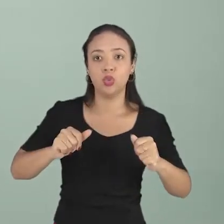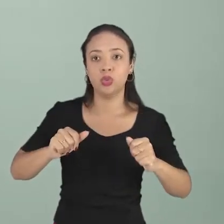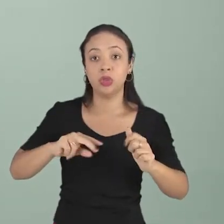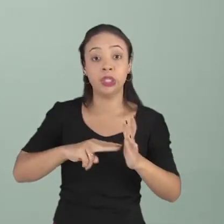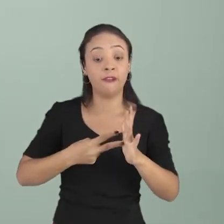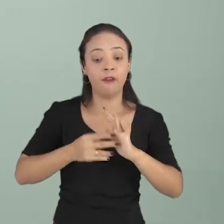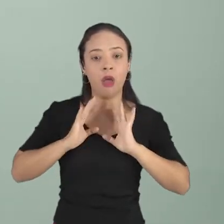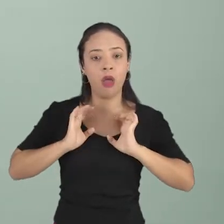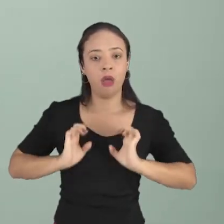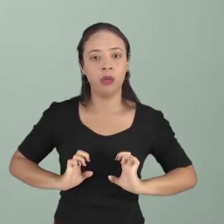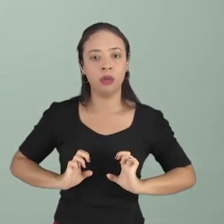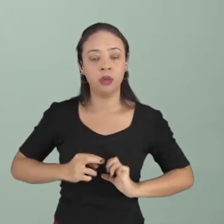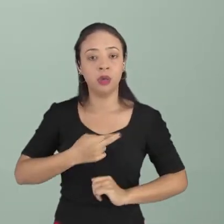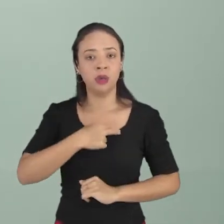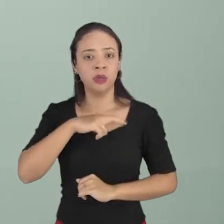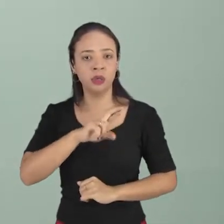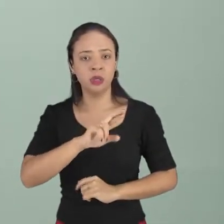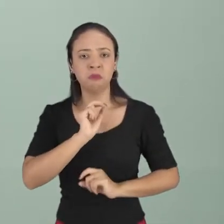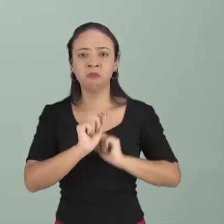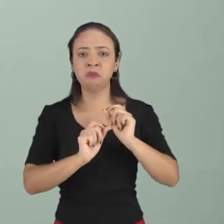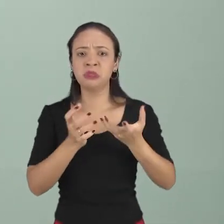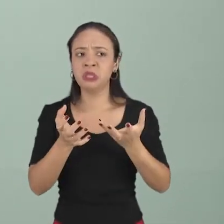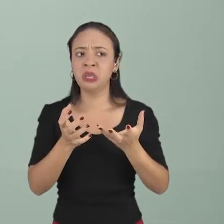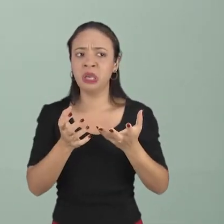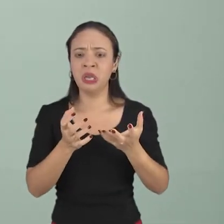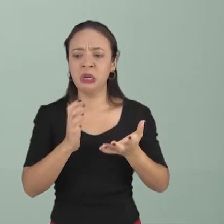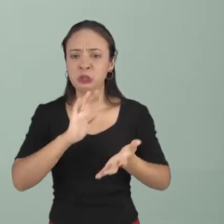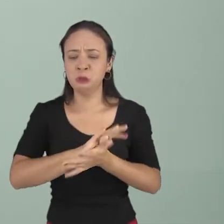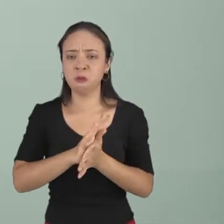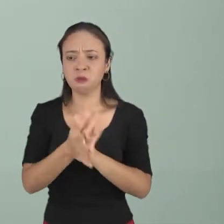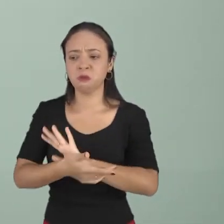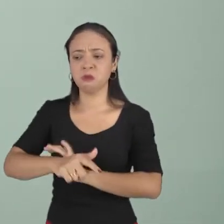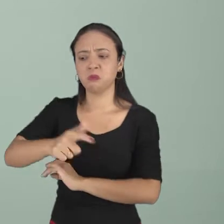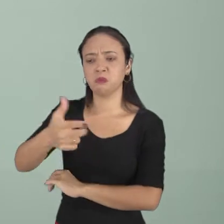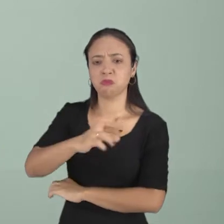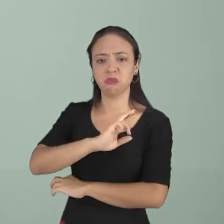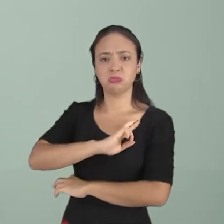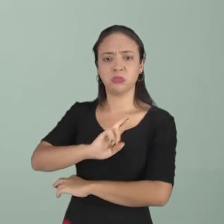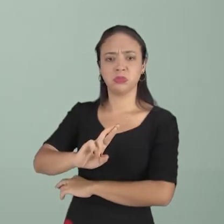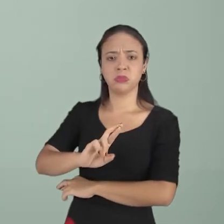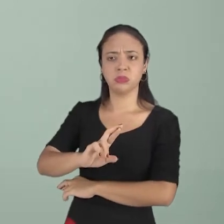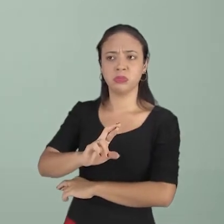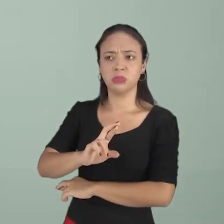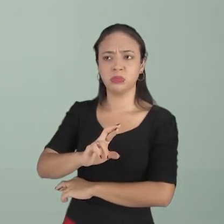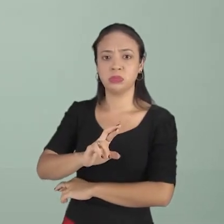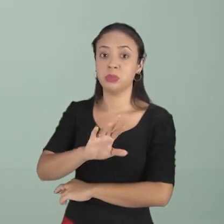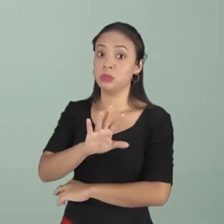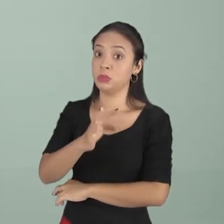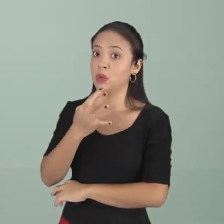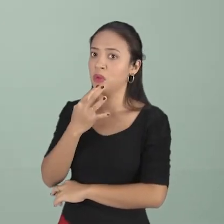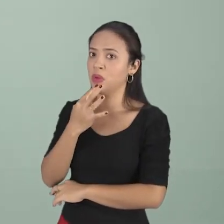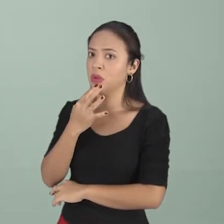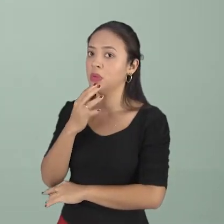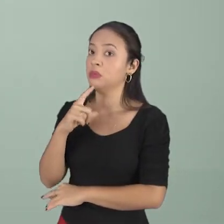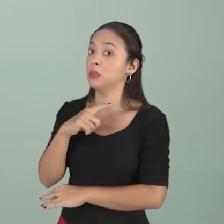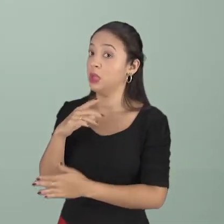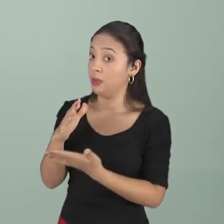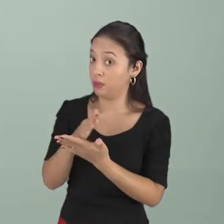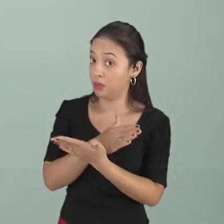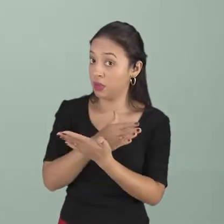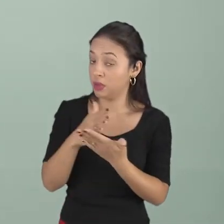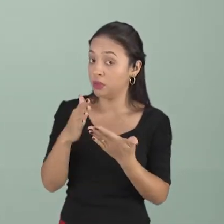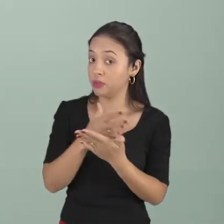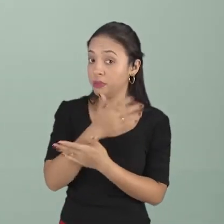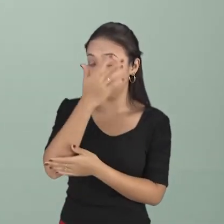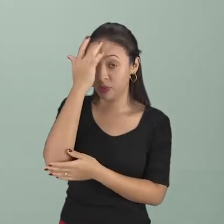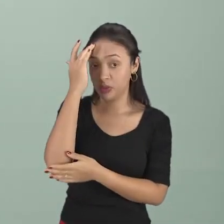A religião que atenta contra o outro não é religião. Conhece alguma religião? Cuidado, hein? Às vezes, algumas pessoas acusam